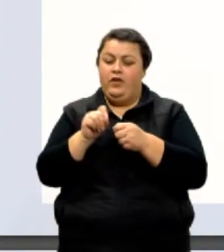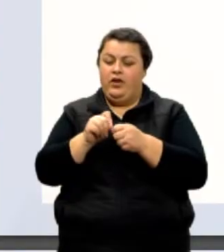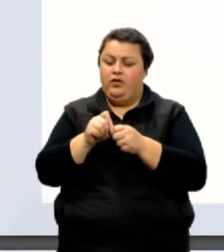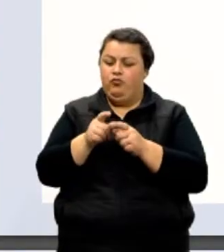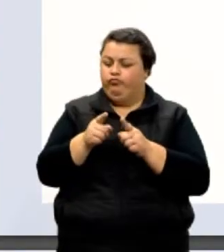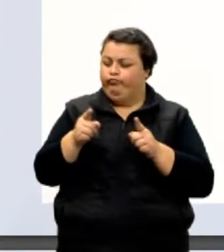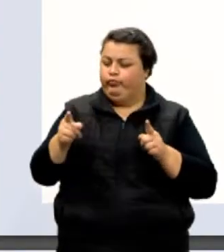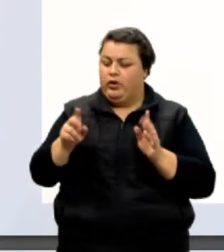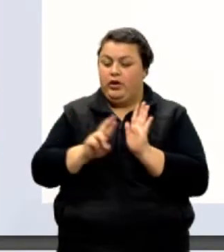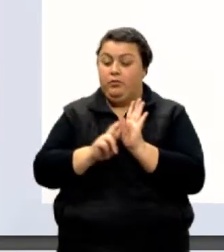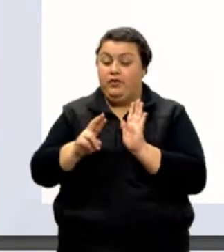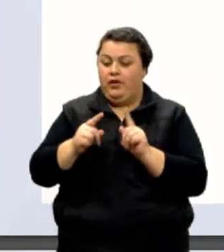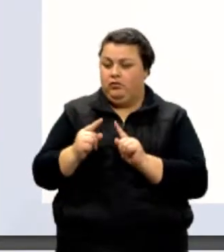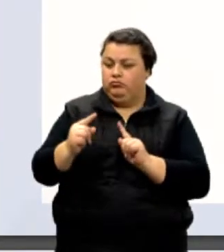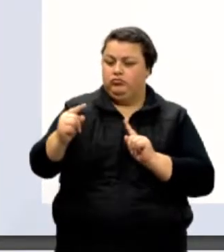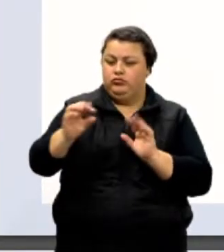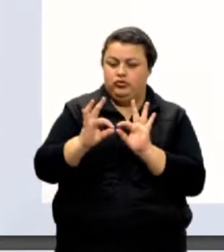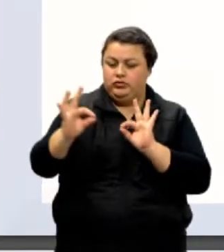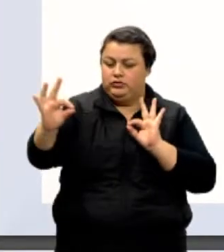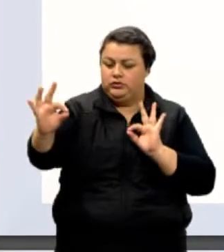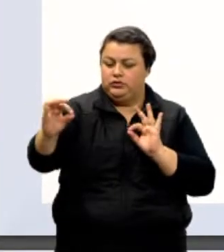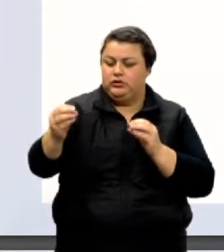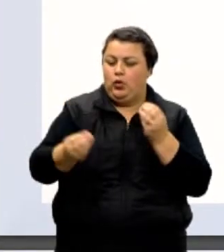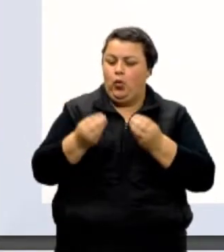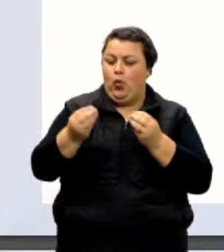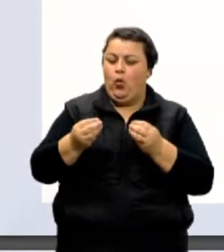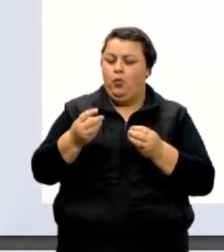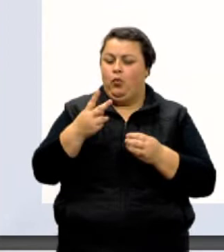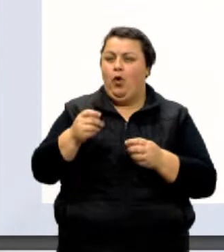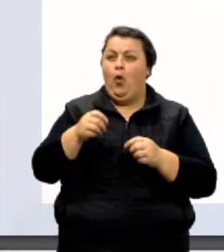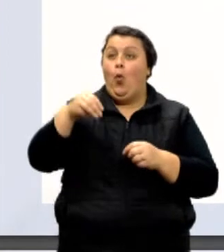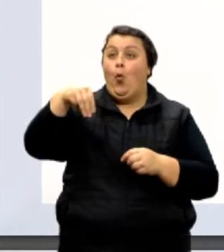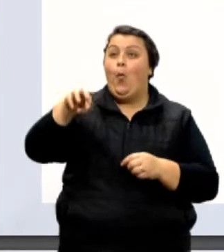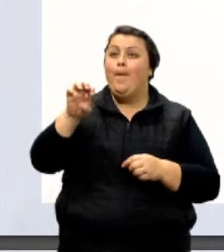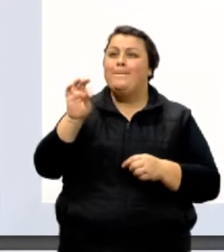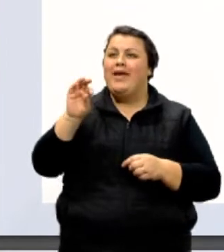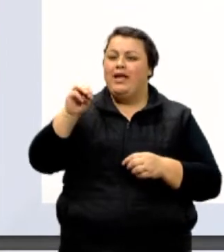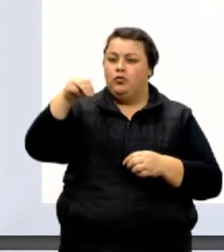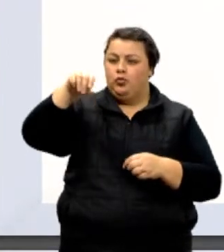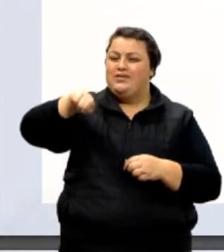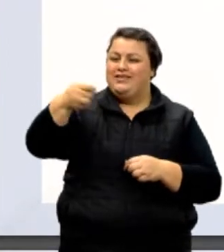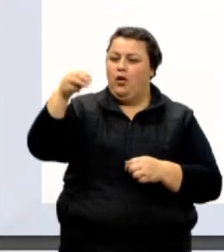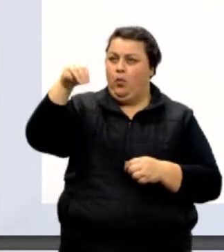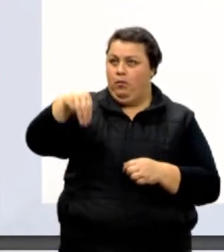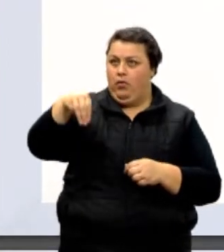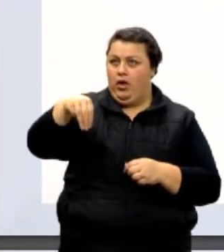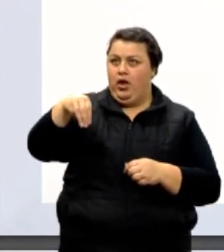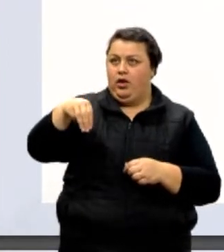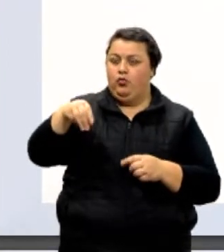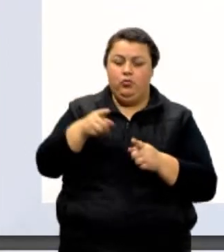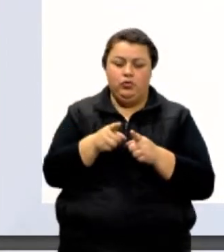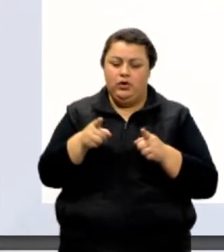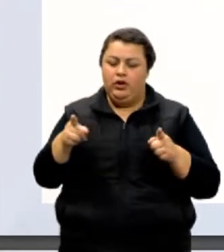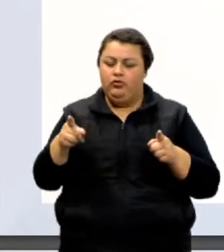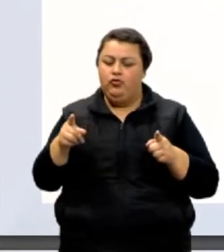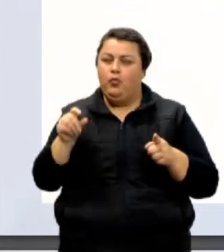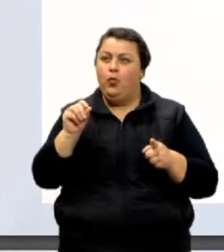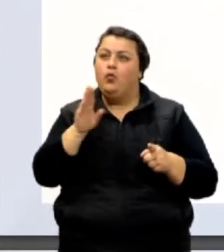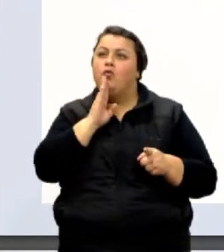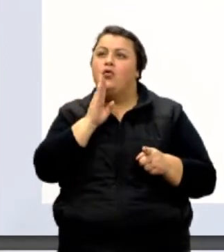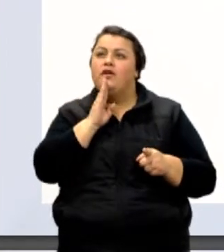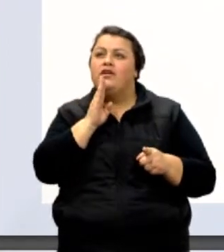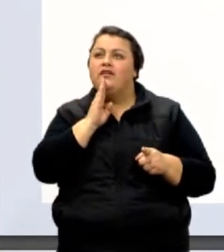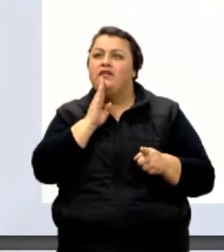representar tais distâncias como, por exemplo, o metro. Uma unidade de comprimento pouco conhecida é a unidade